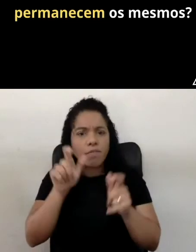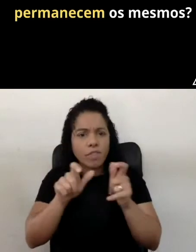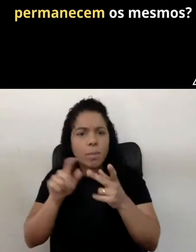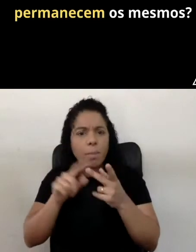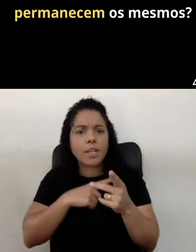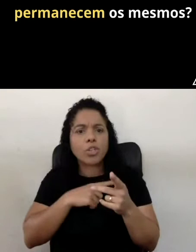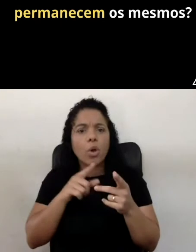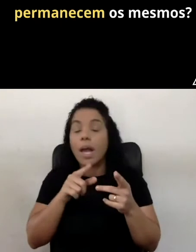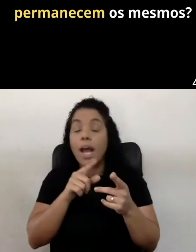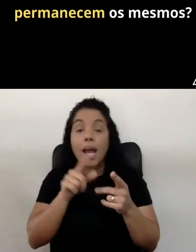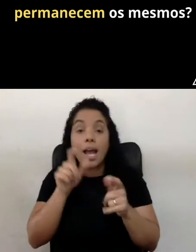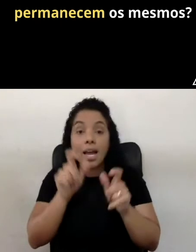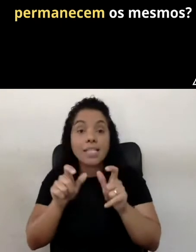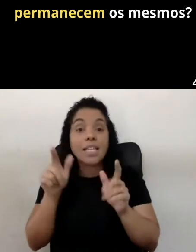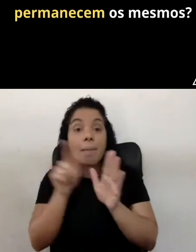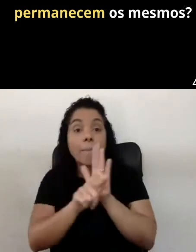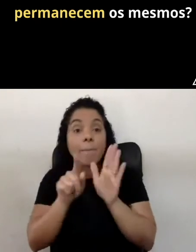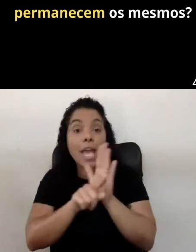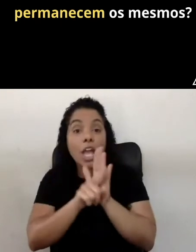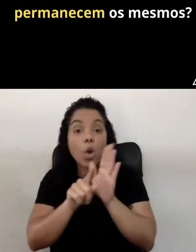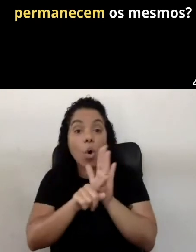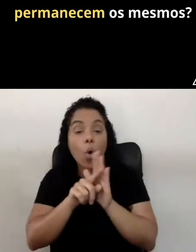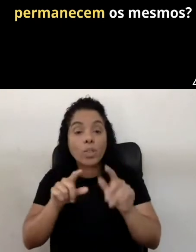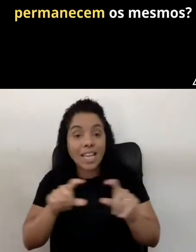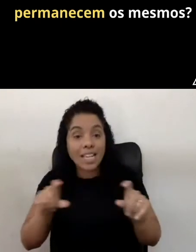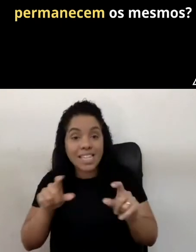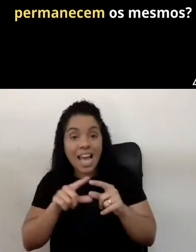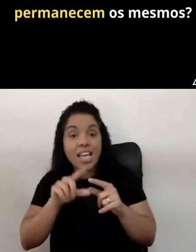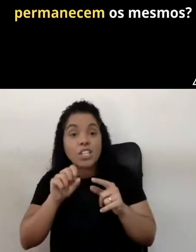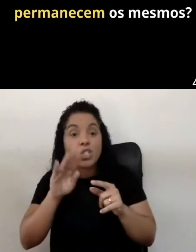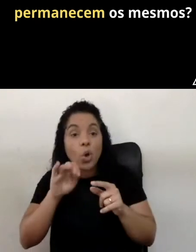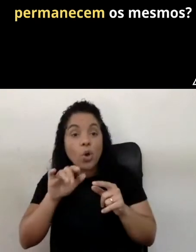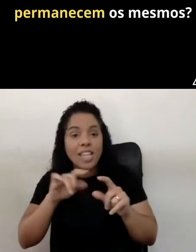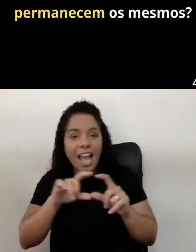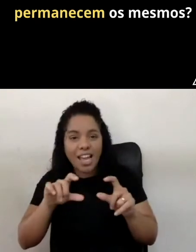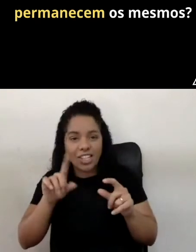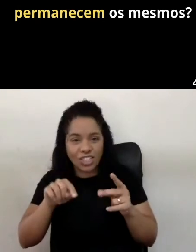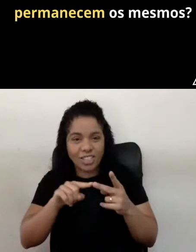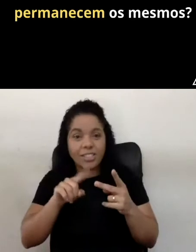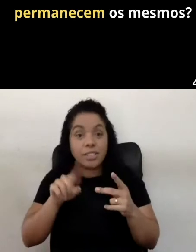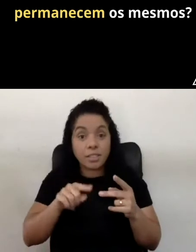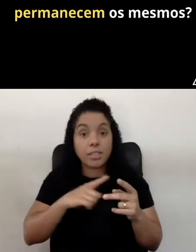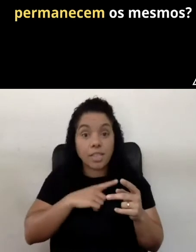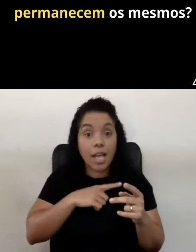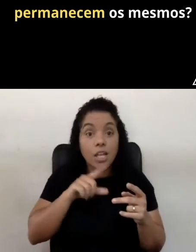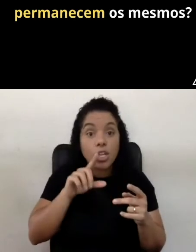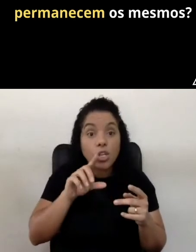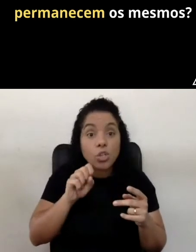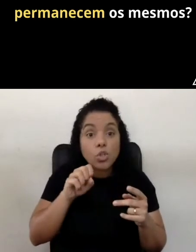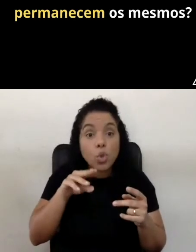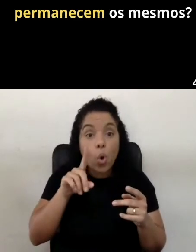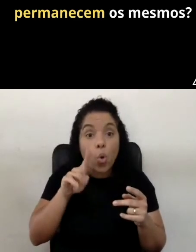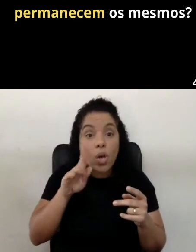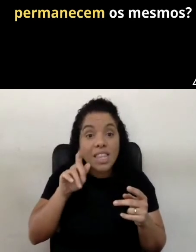na aba sondagens no chat do palco. No chat do palco, beleza. Então, pessoal. na sondagens, a última